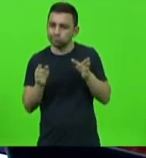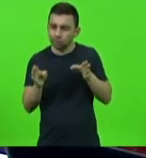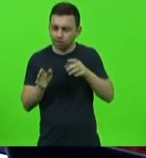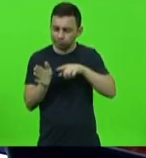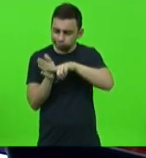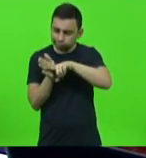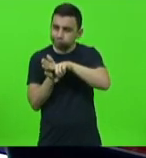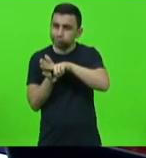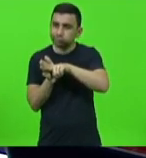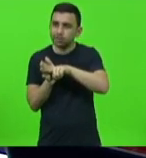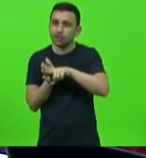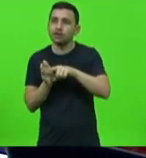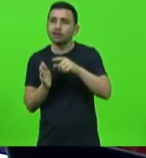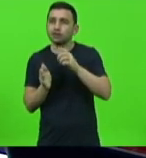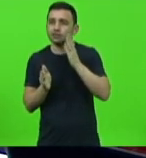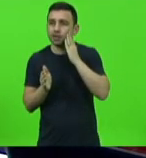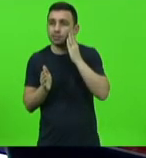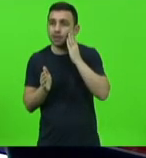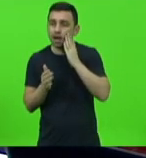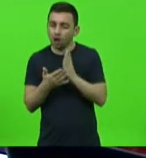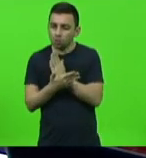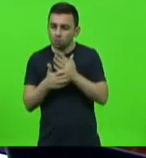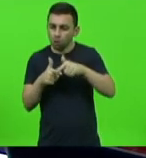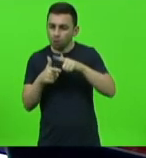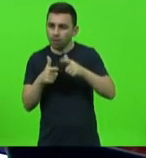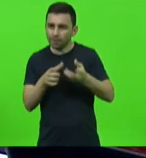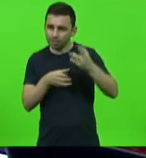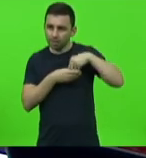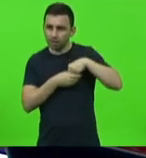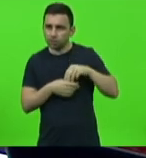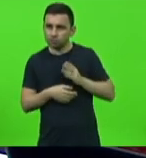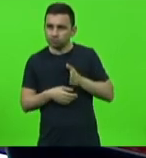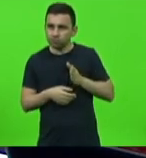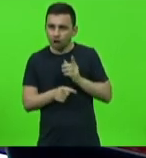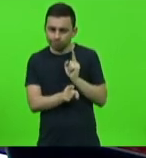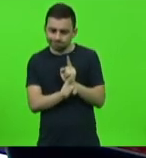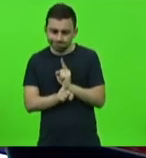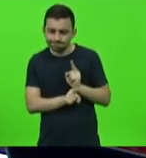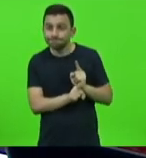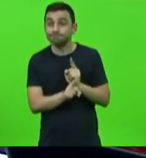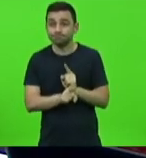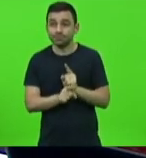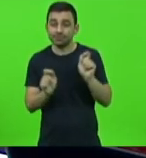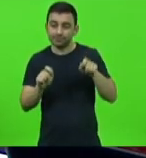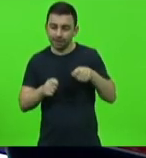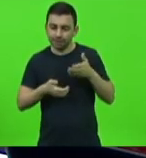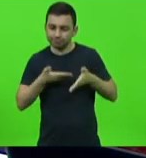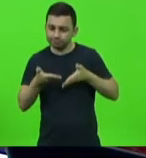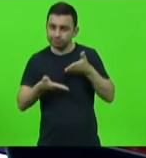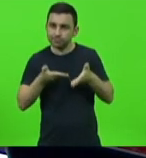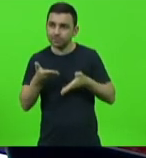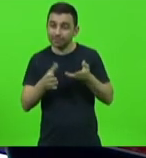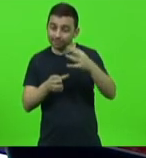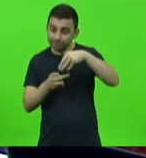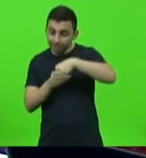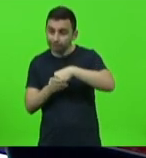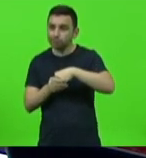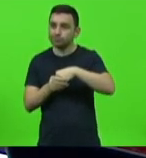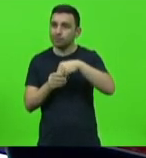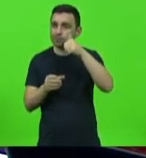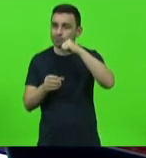que certas cardiopatias sejam identificadas e tratadas ainda na gestação